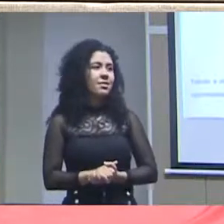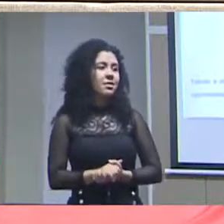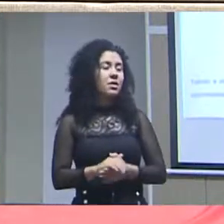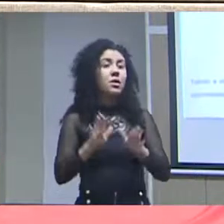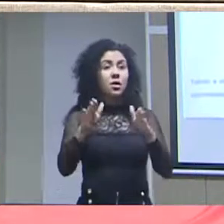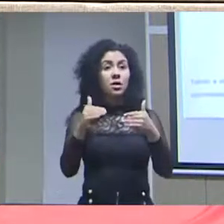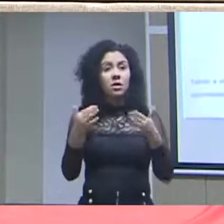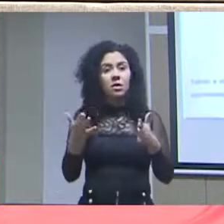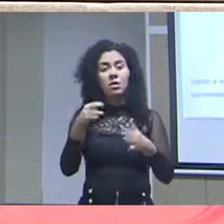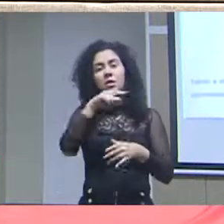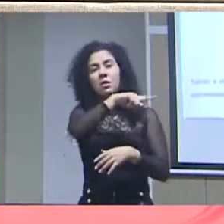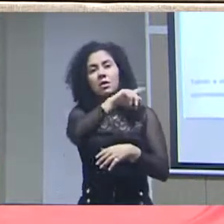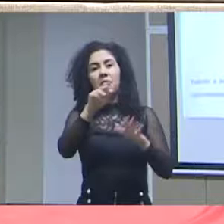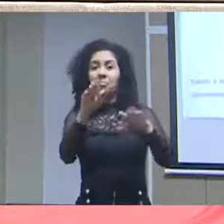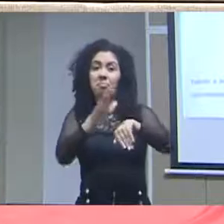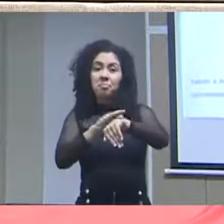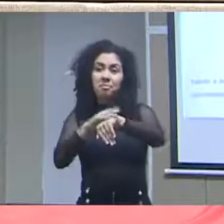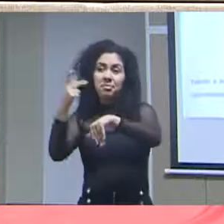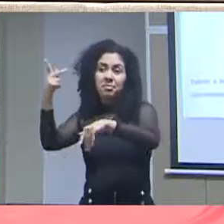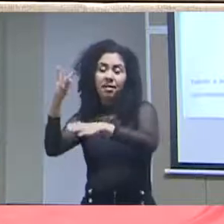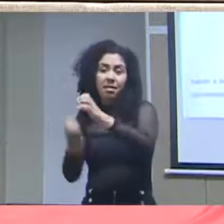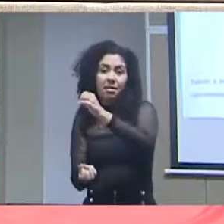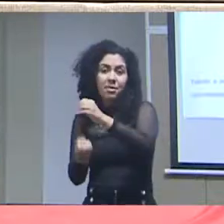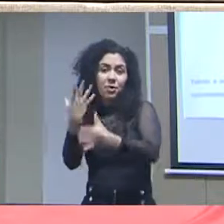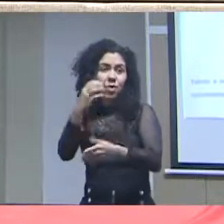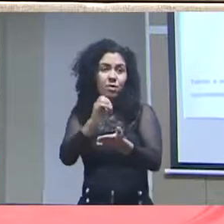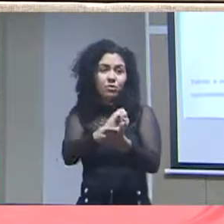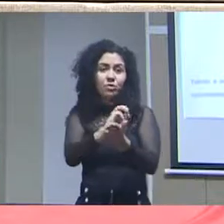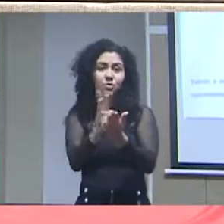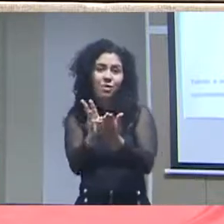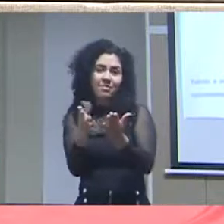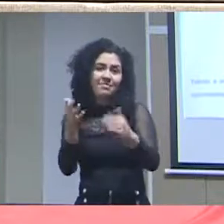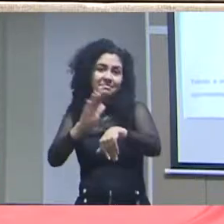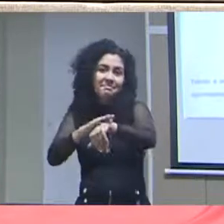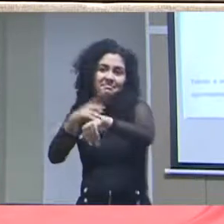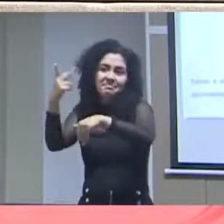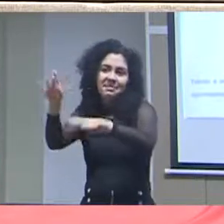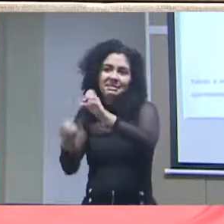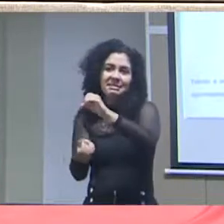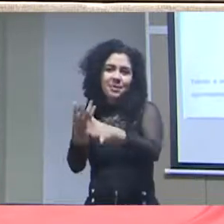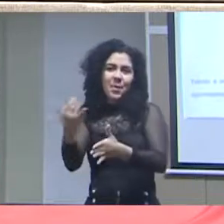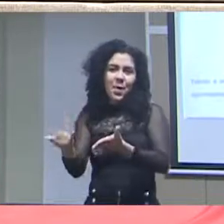E o software que ele construiu é dele. A aplicação que ele construiu é dele.